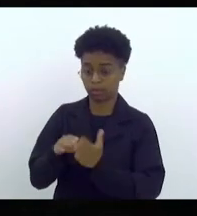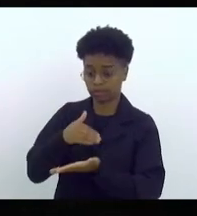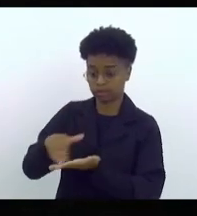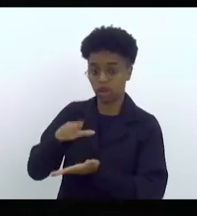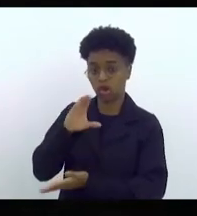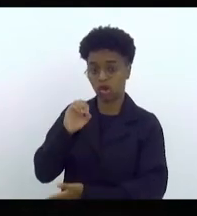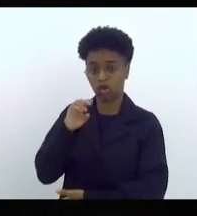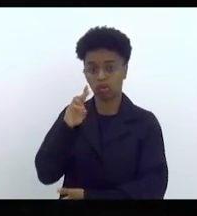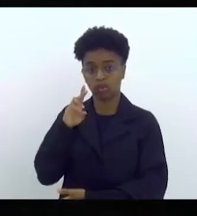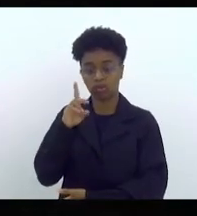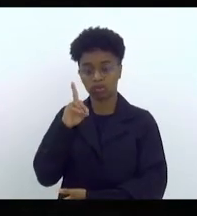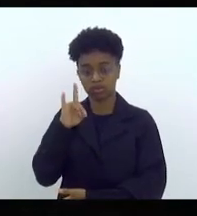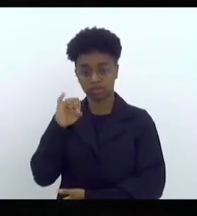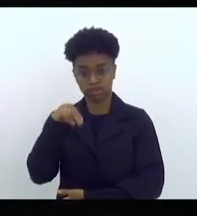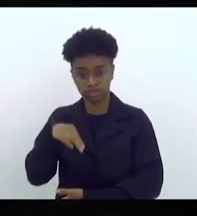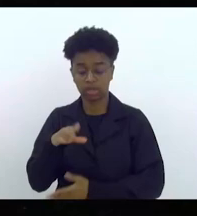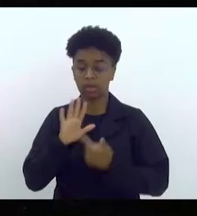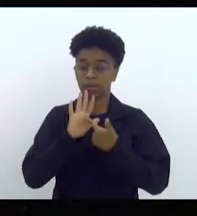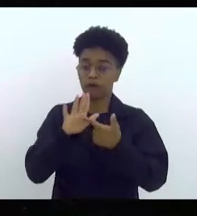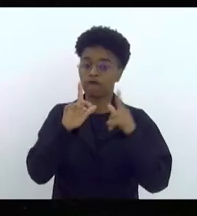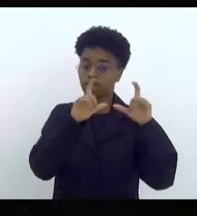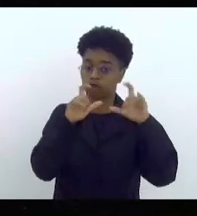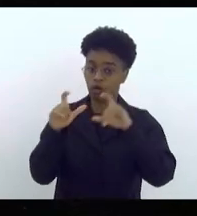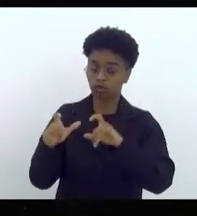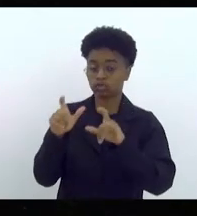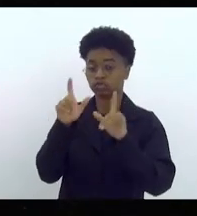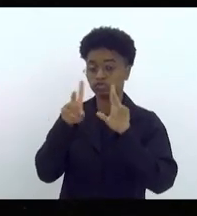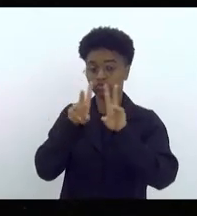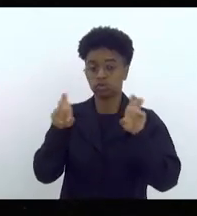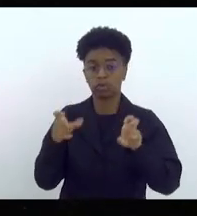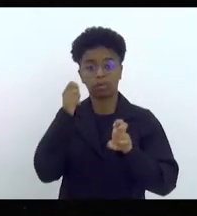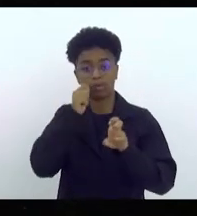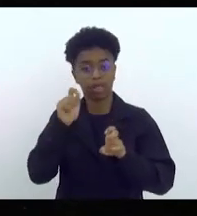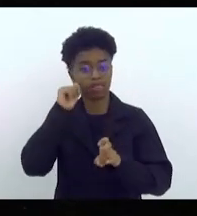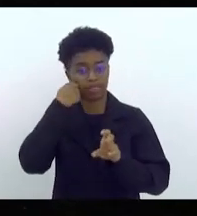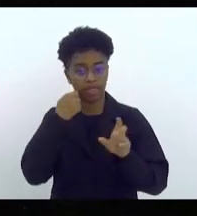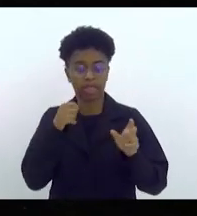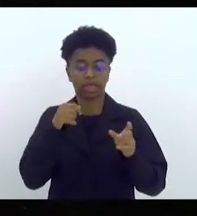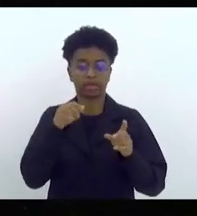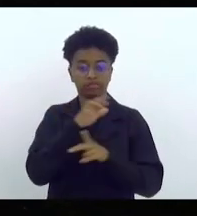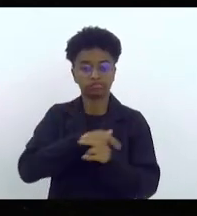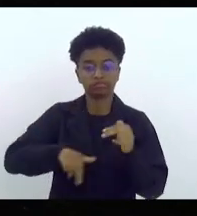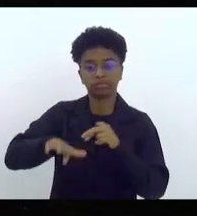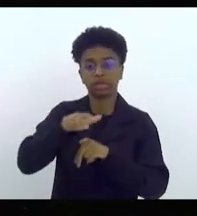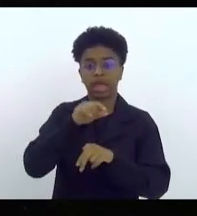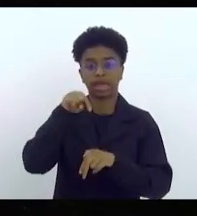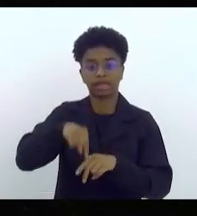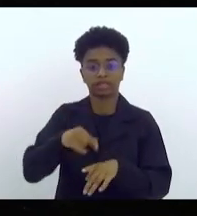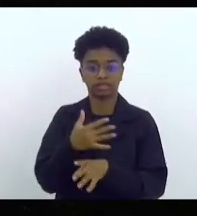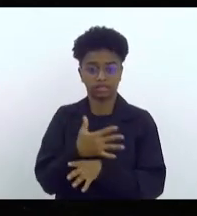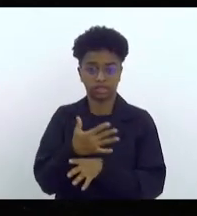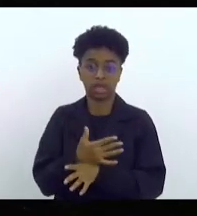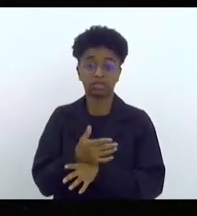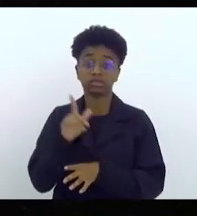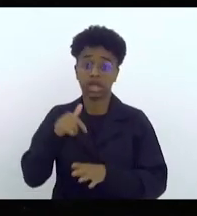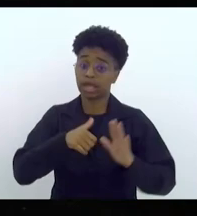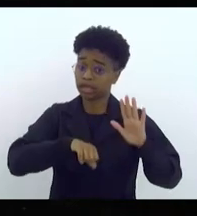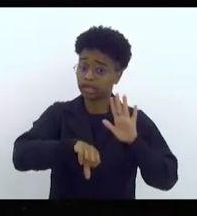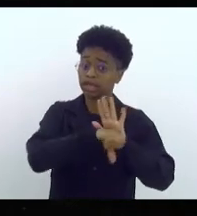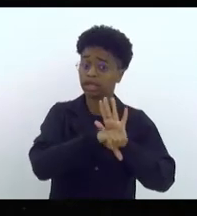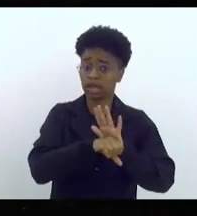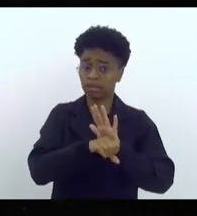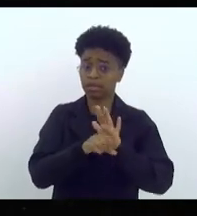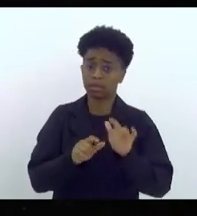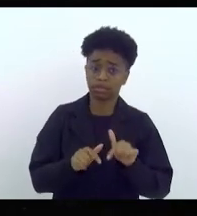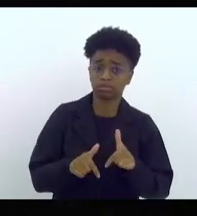expondo fotos da diversidade das mulheres negras na nossa cidade. Um ato de vandalismo e um